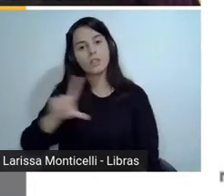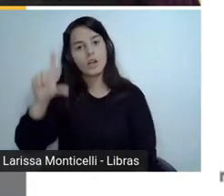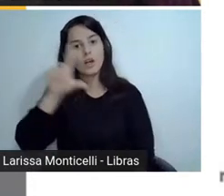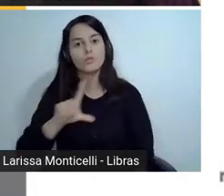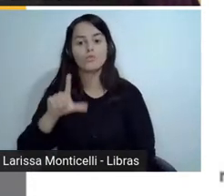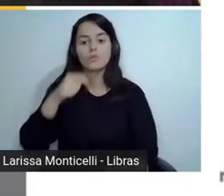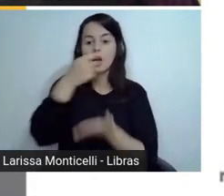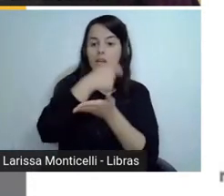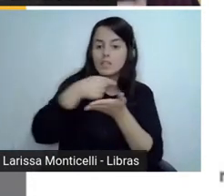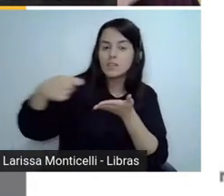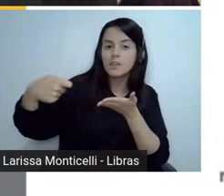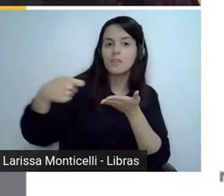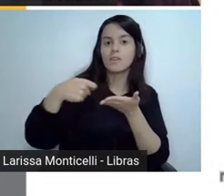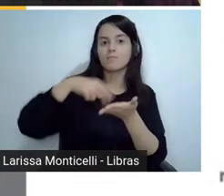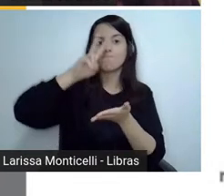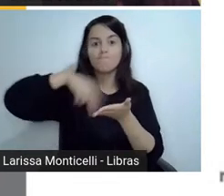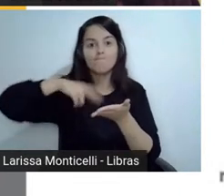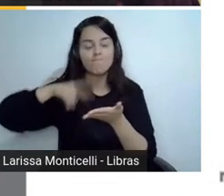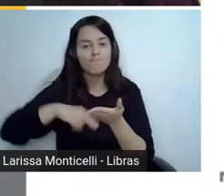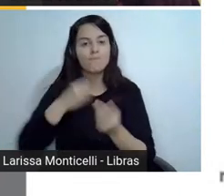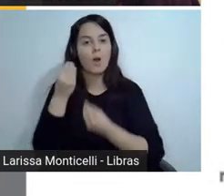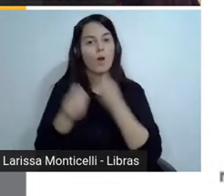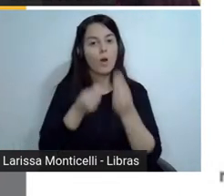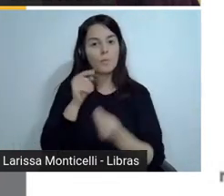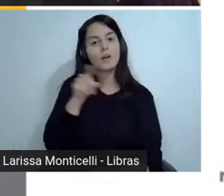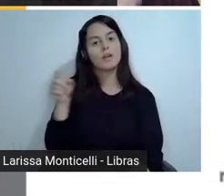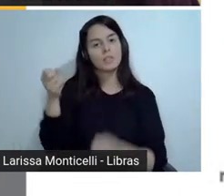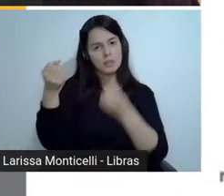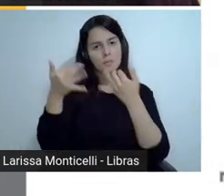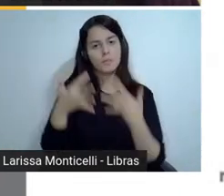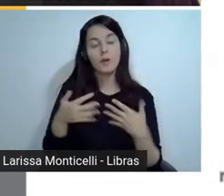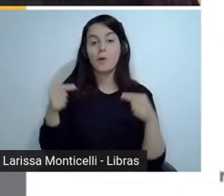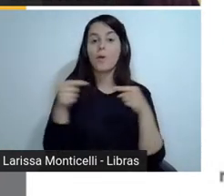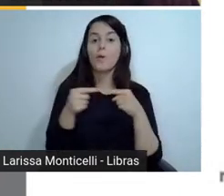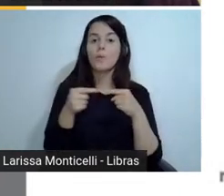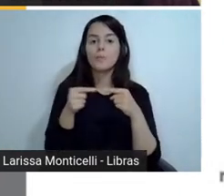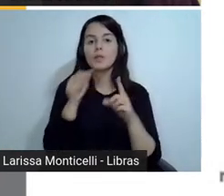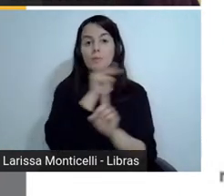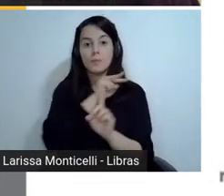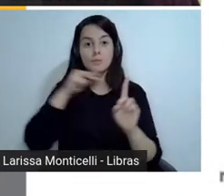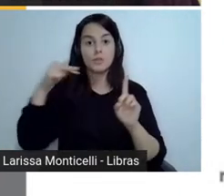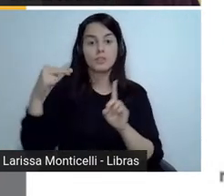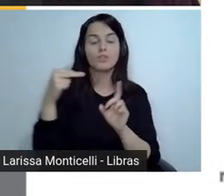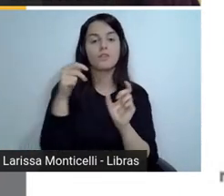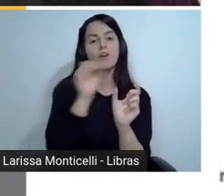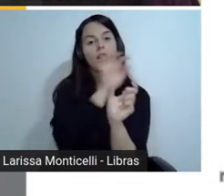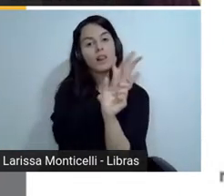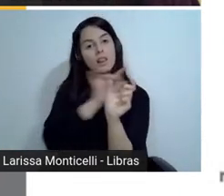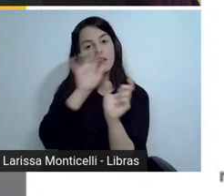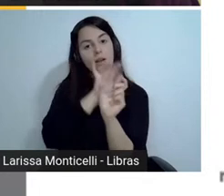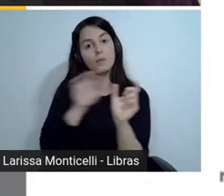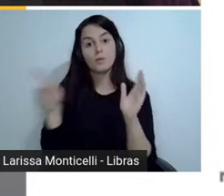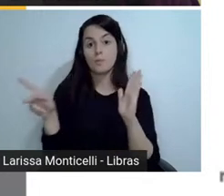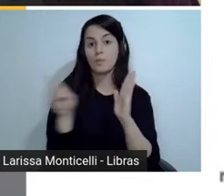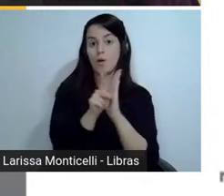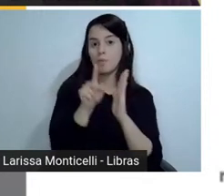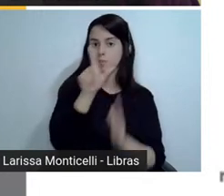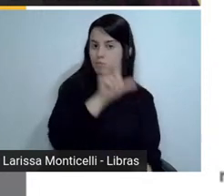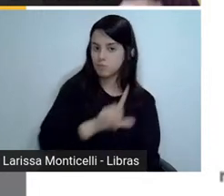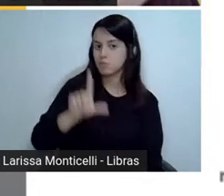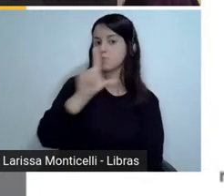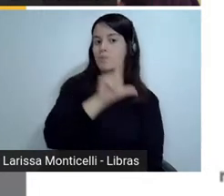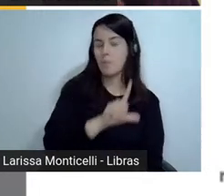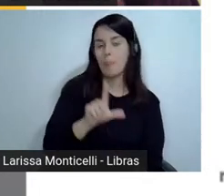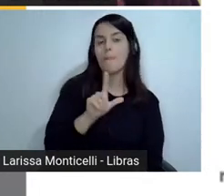perspectiva dos letramentos literários, que já muitos de vocês conhecem, foi trabalhada a partir de